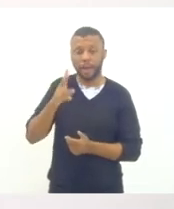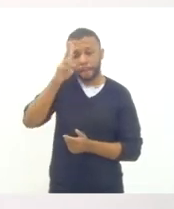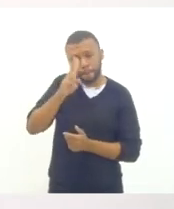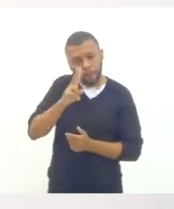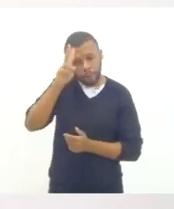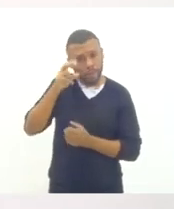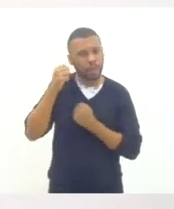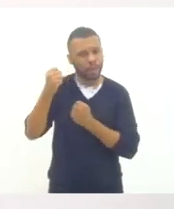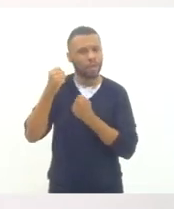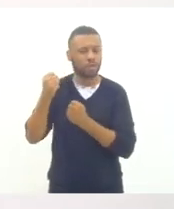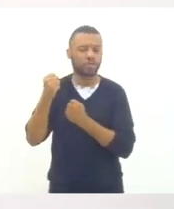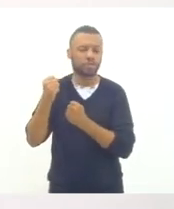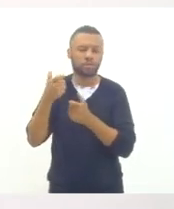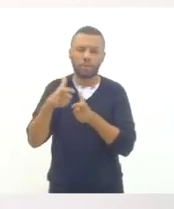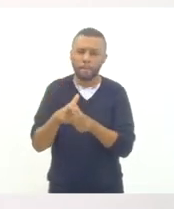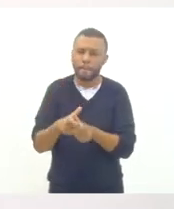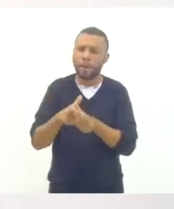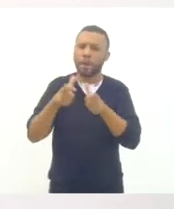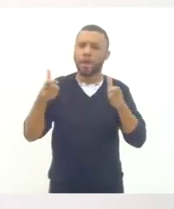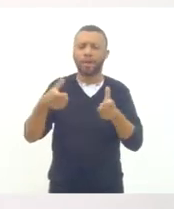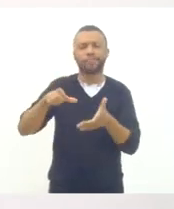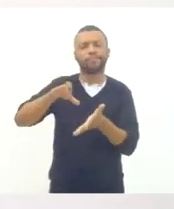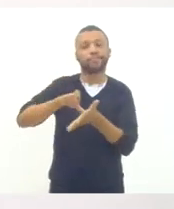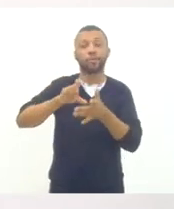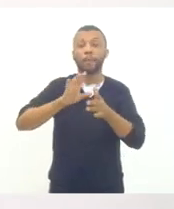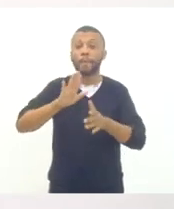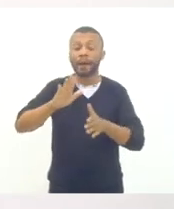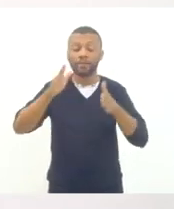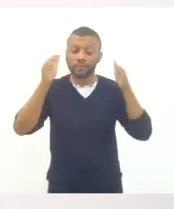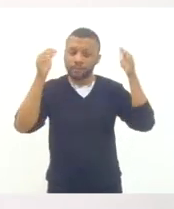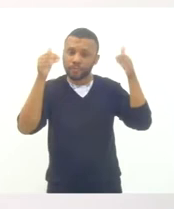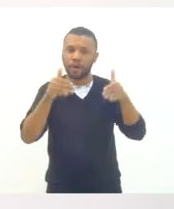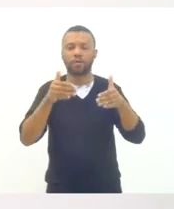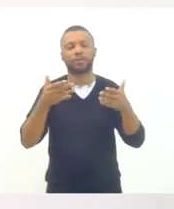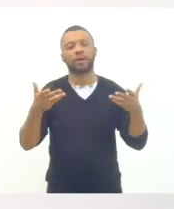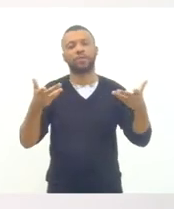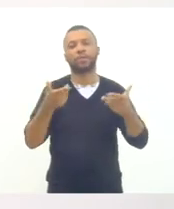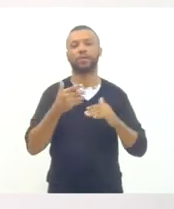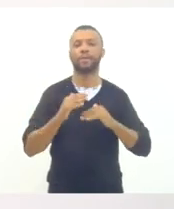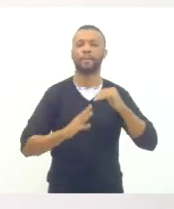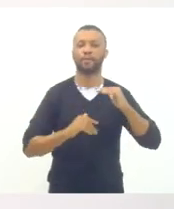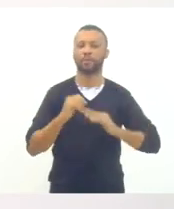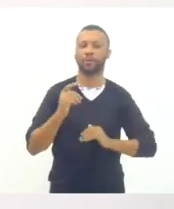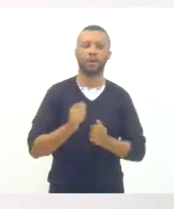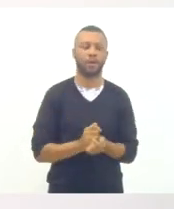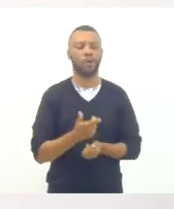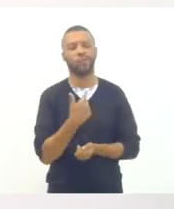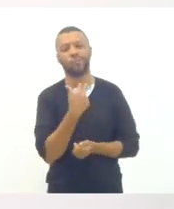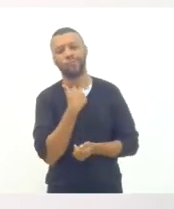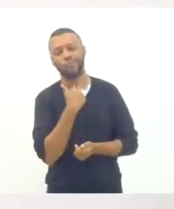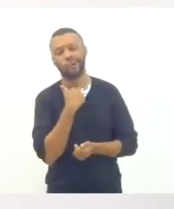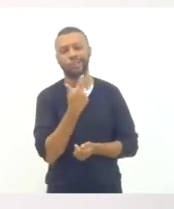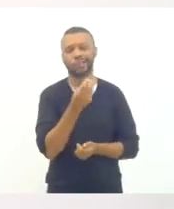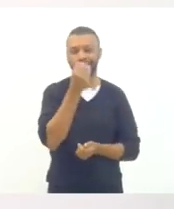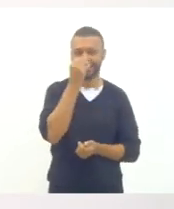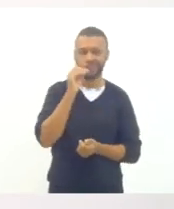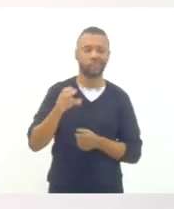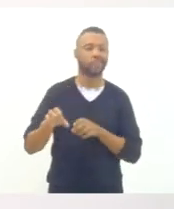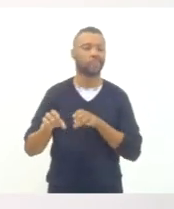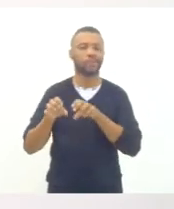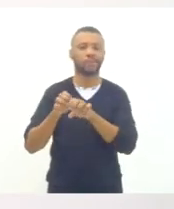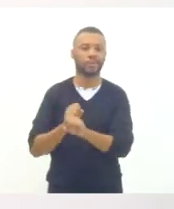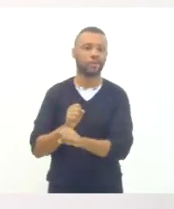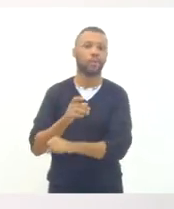mas a gente entende que essa ampliação com foco na qualificação profissional não pode se dar em detrimento da formação